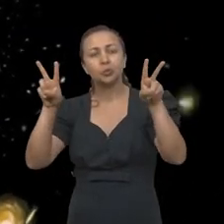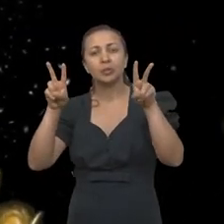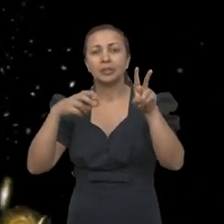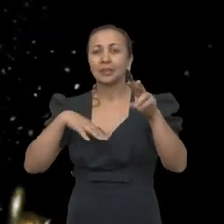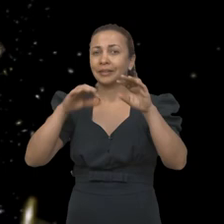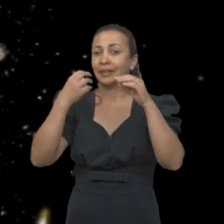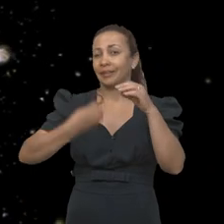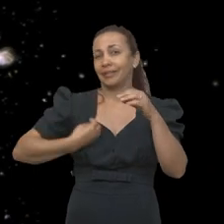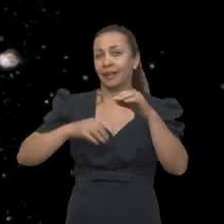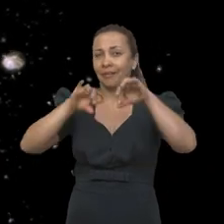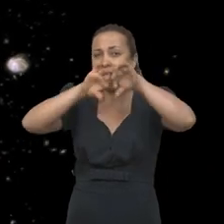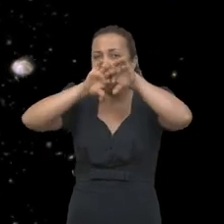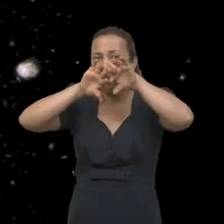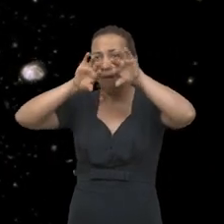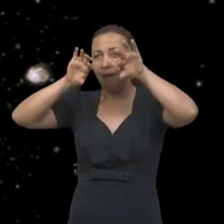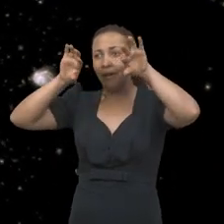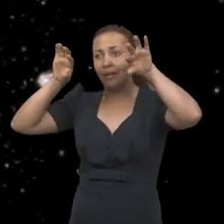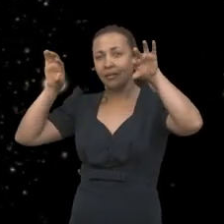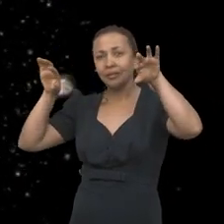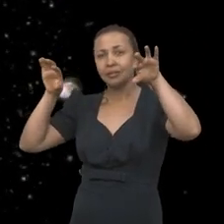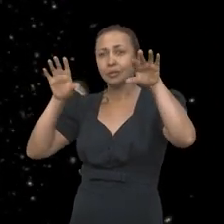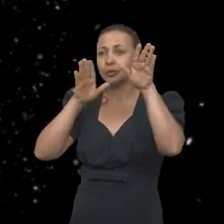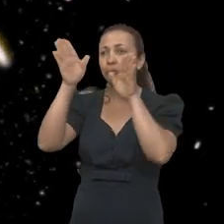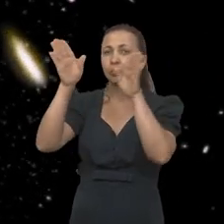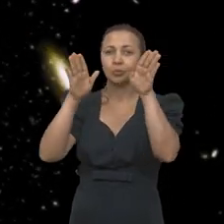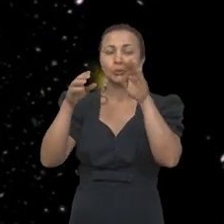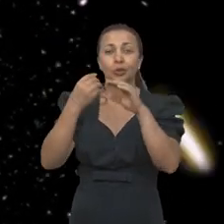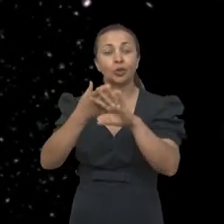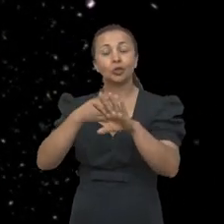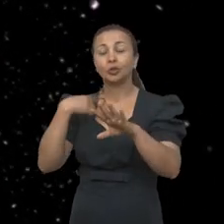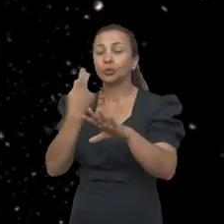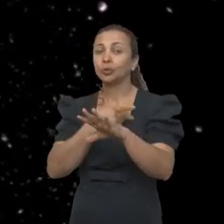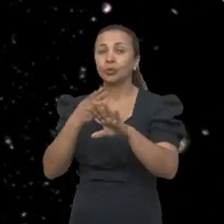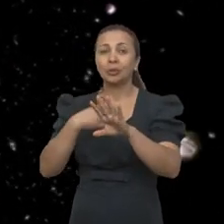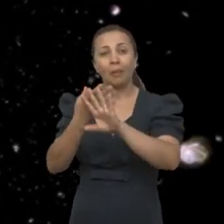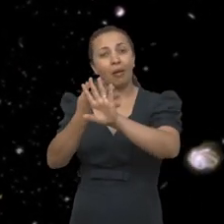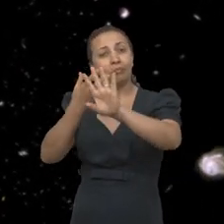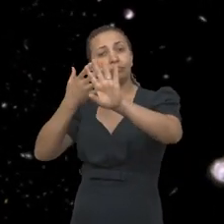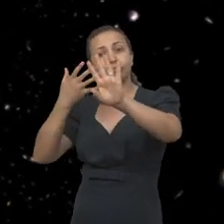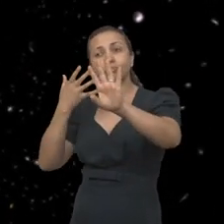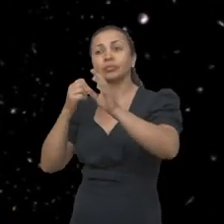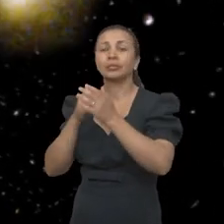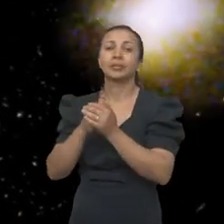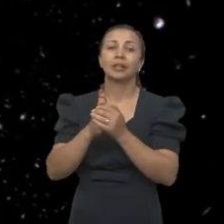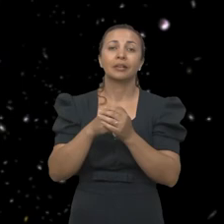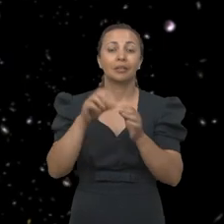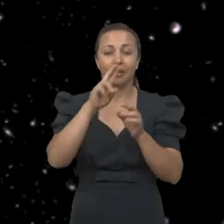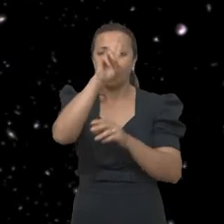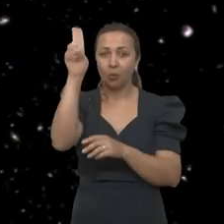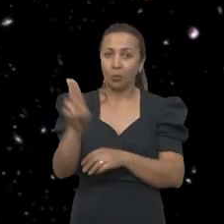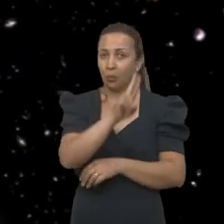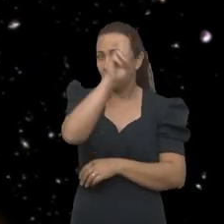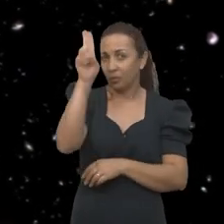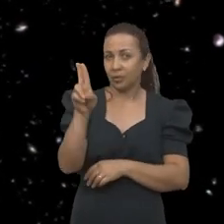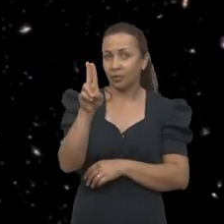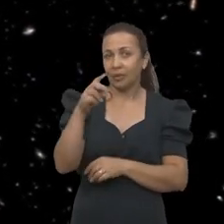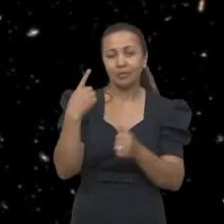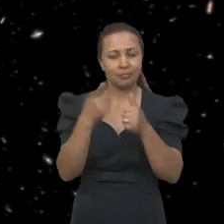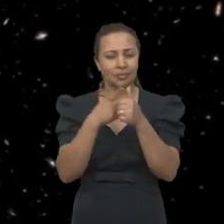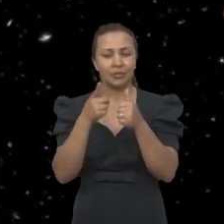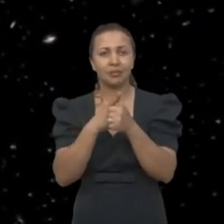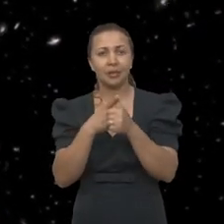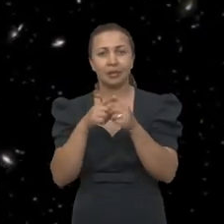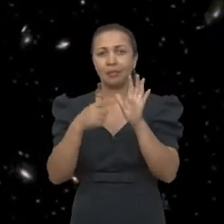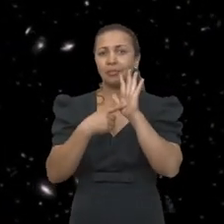que elas estavam se afastando todas umas das outras e de nós, daqui da Terra. Então, o universo, foi naquele